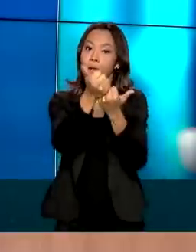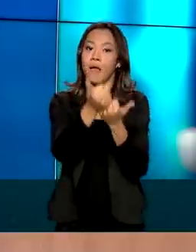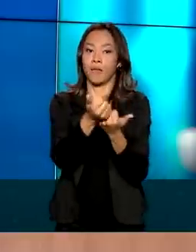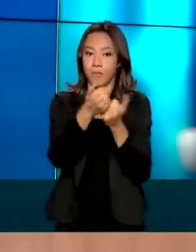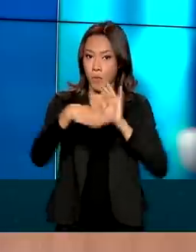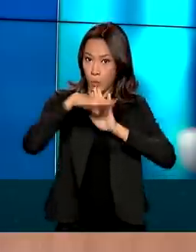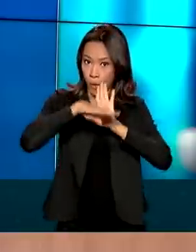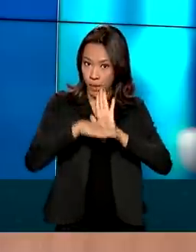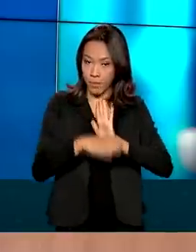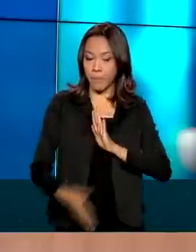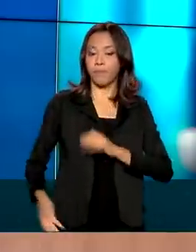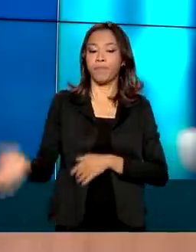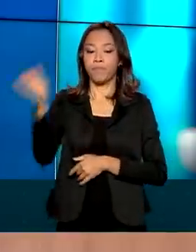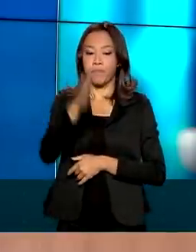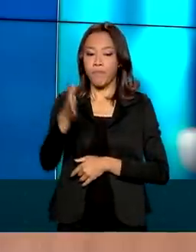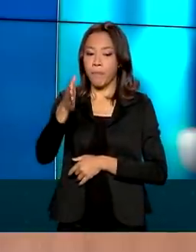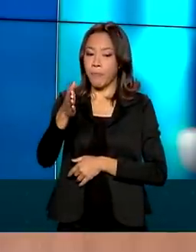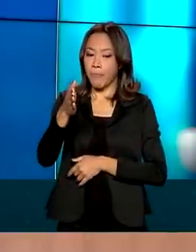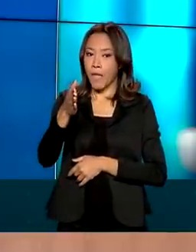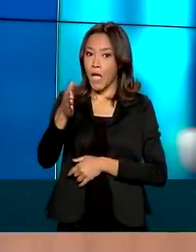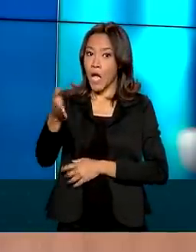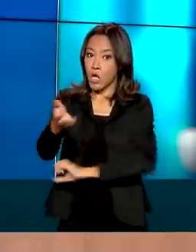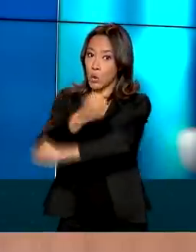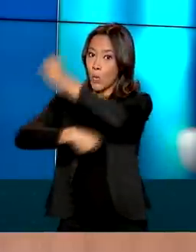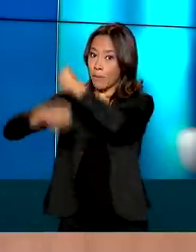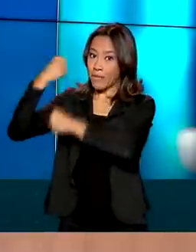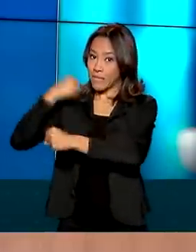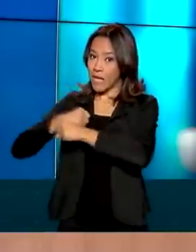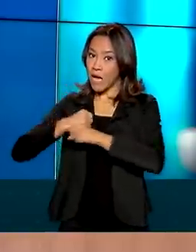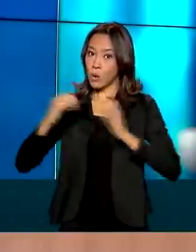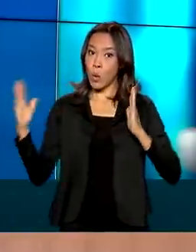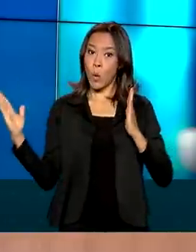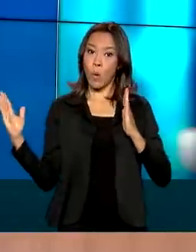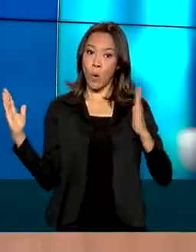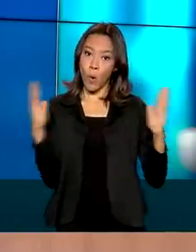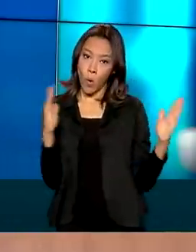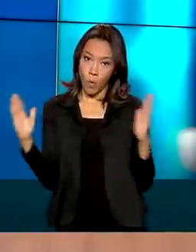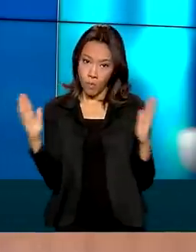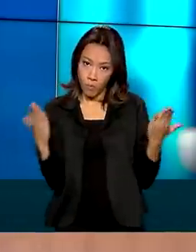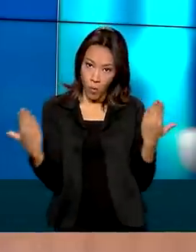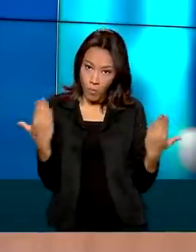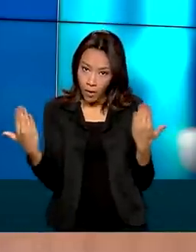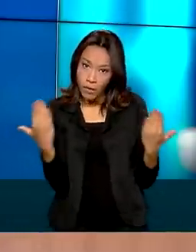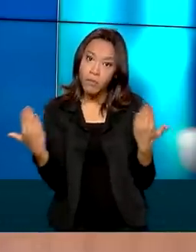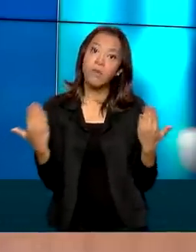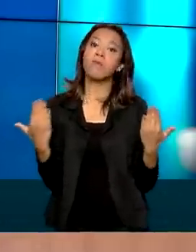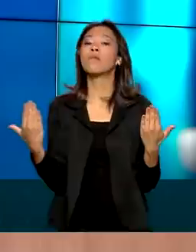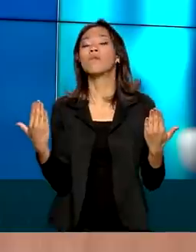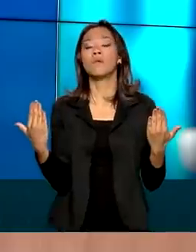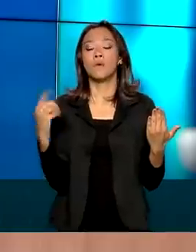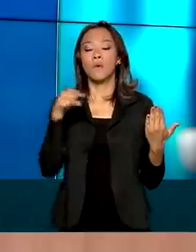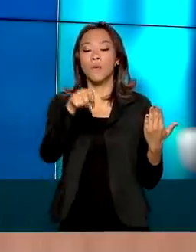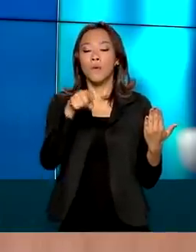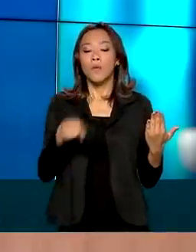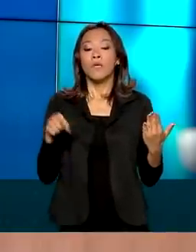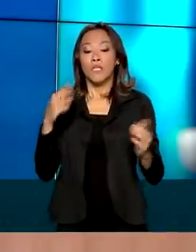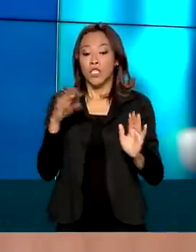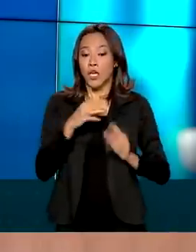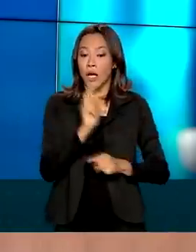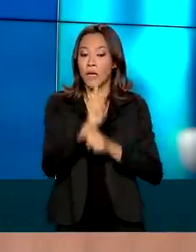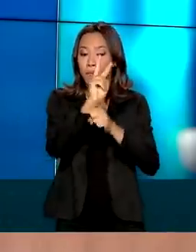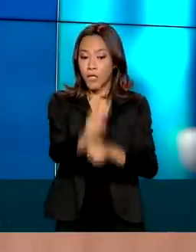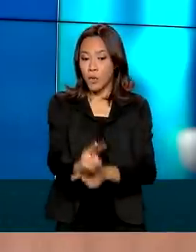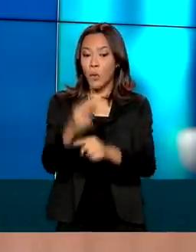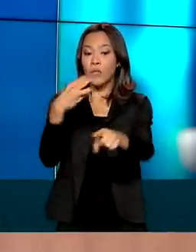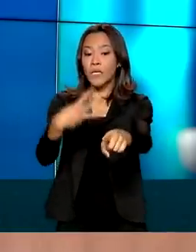programa. No ano passado, aí é comparando o ano todo, não dá para fazer a comparação em função da diferença de tempo, o PRONAMP emprestou 37